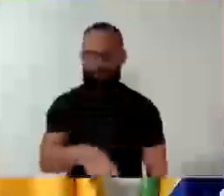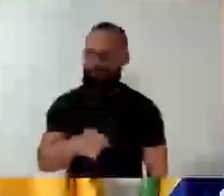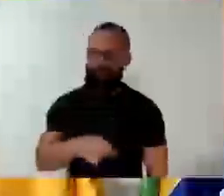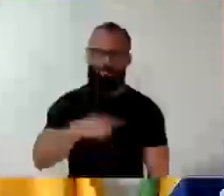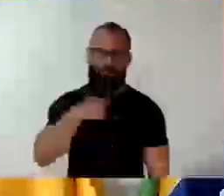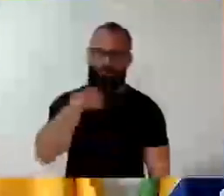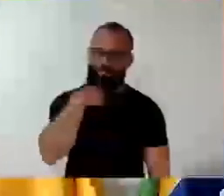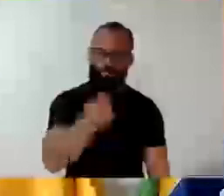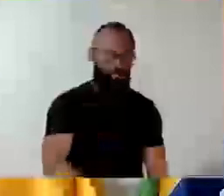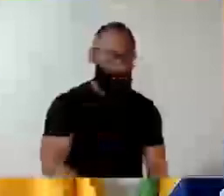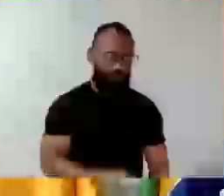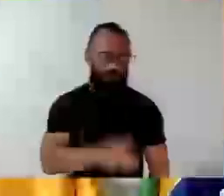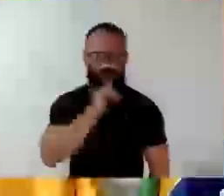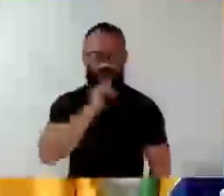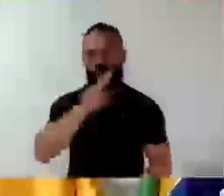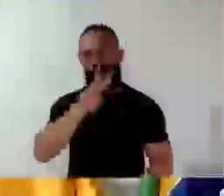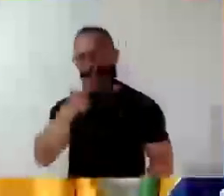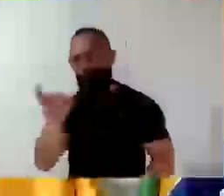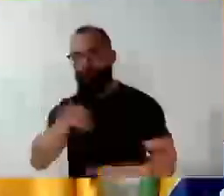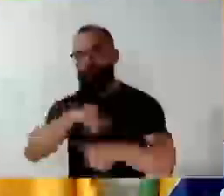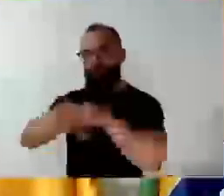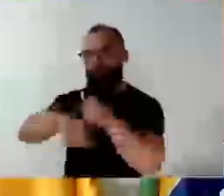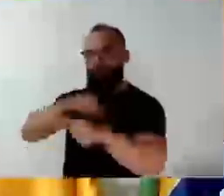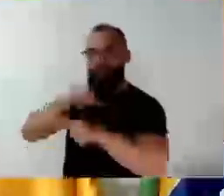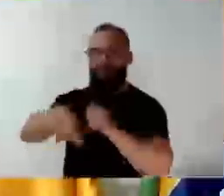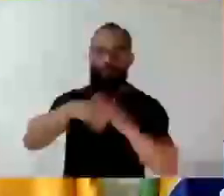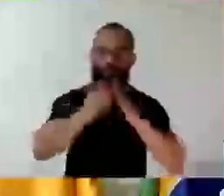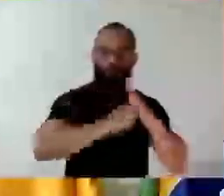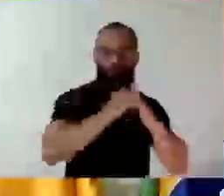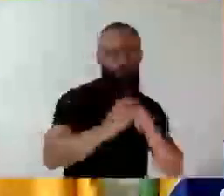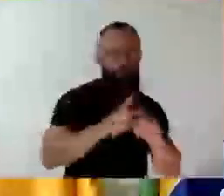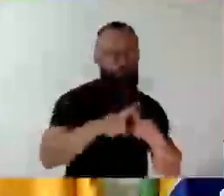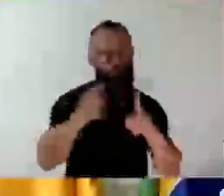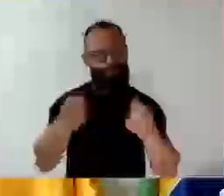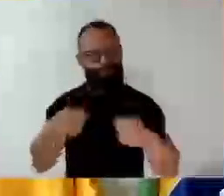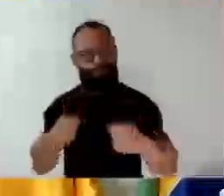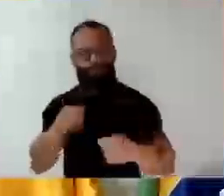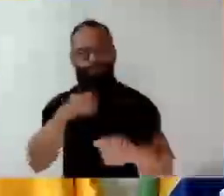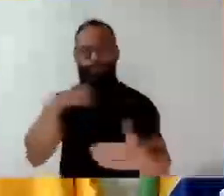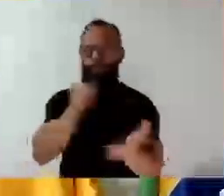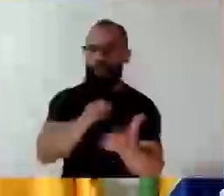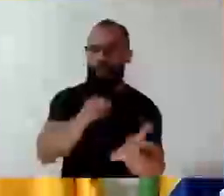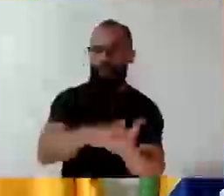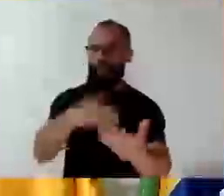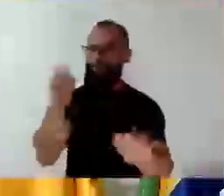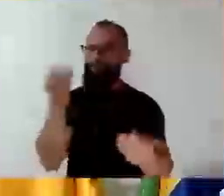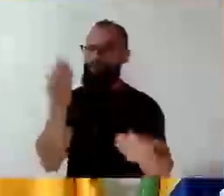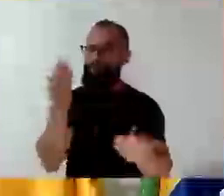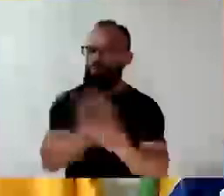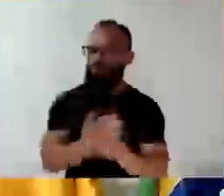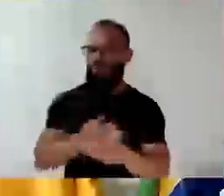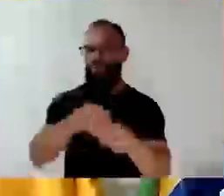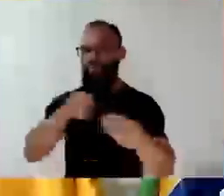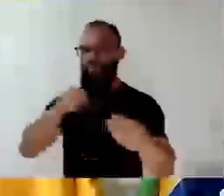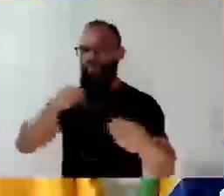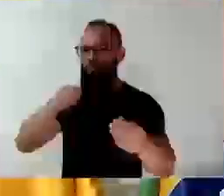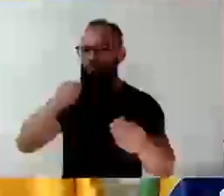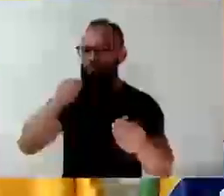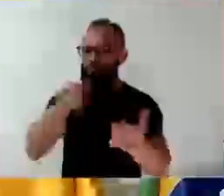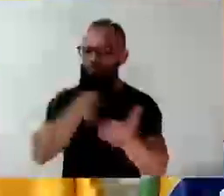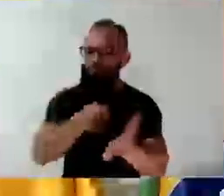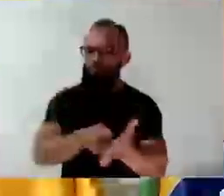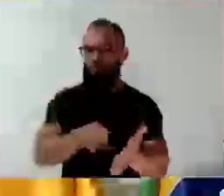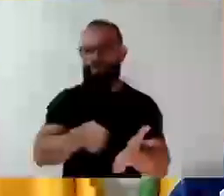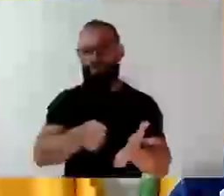trocar, vai trocar a empresa. Tem que dar multa, tem que cobrar. Não adianta. Está bastante ruim